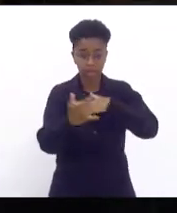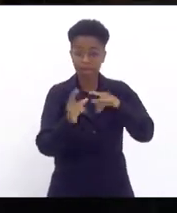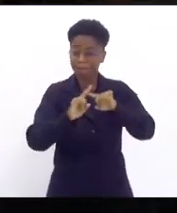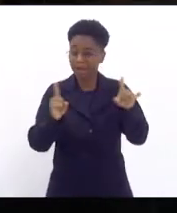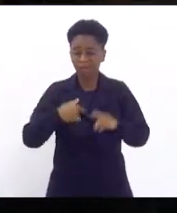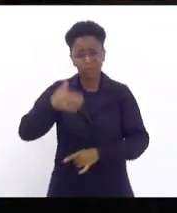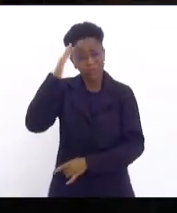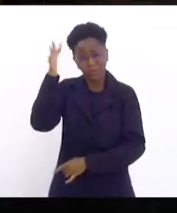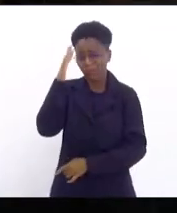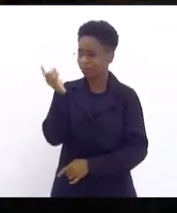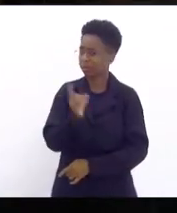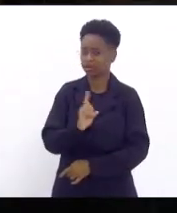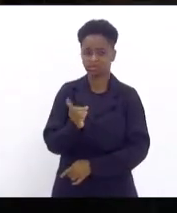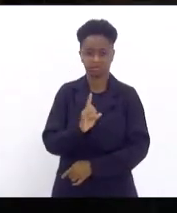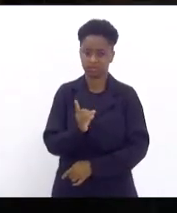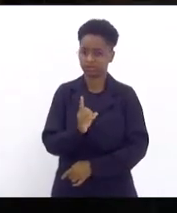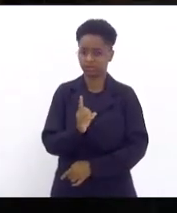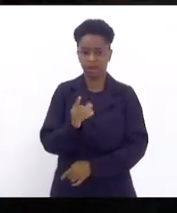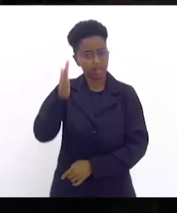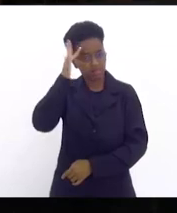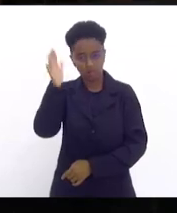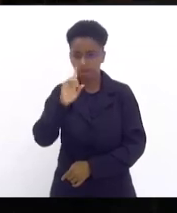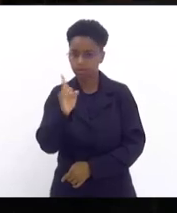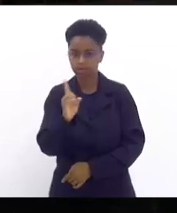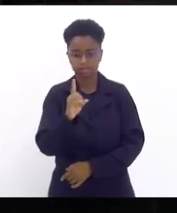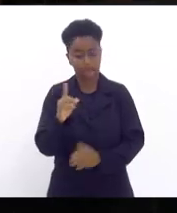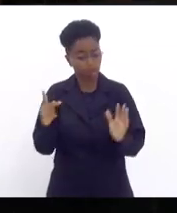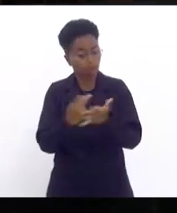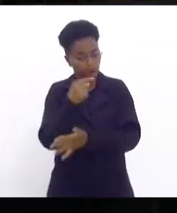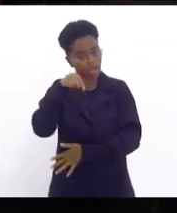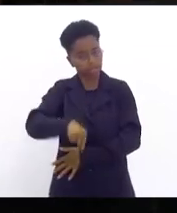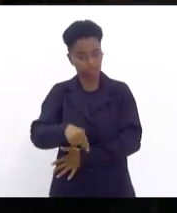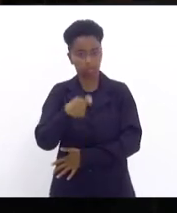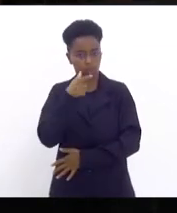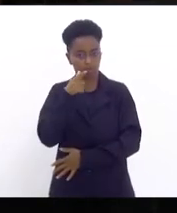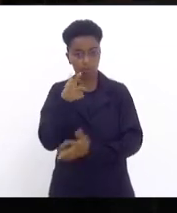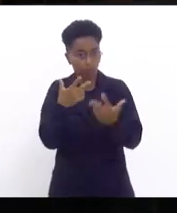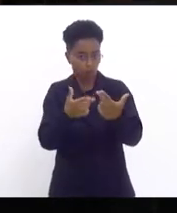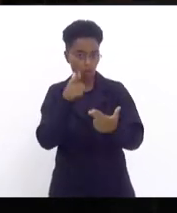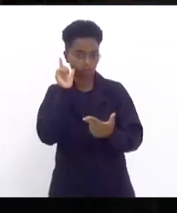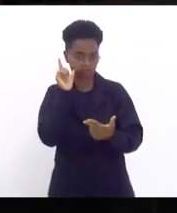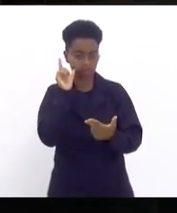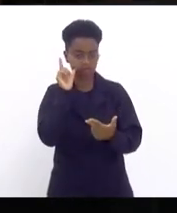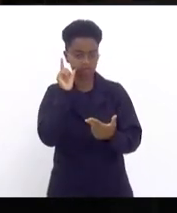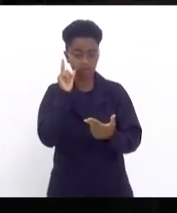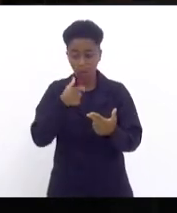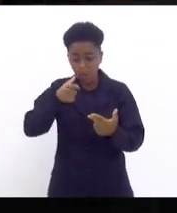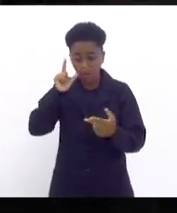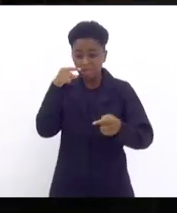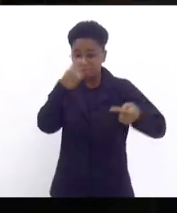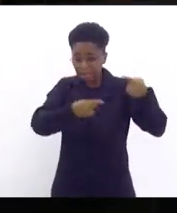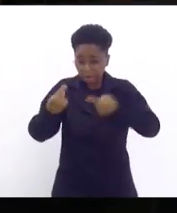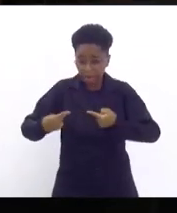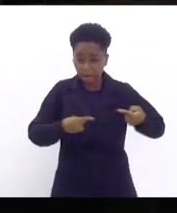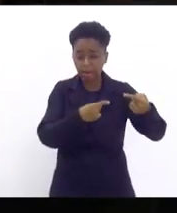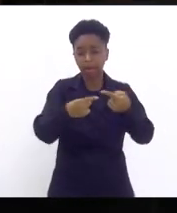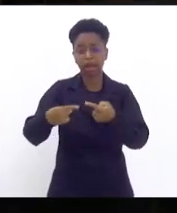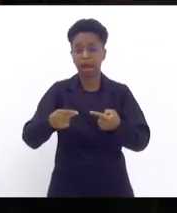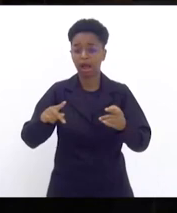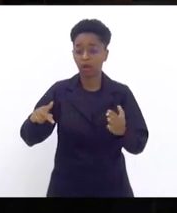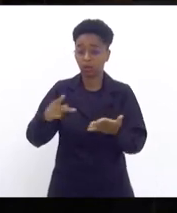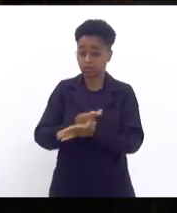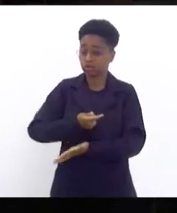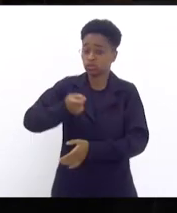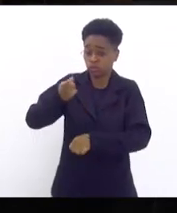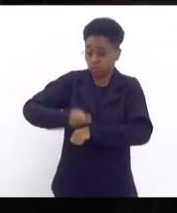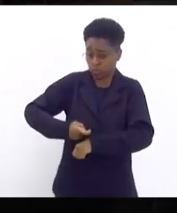eu não imaginava mesmo que nós chegaríamos nesse nível aqui dentro dessa casa. O debate ontem transcorreu de forma